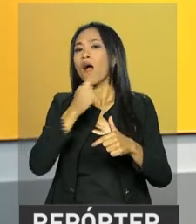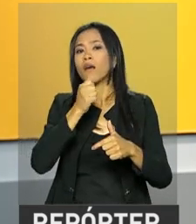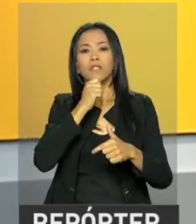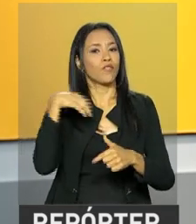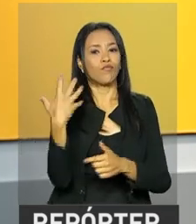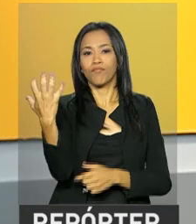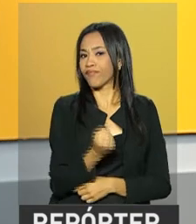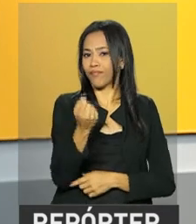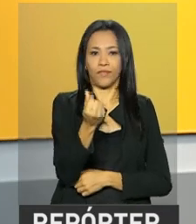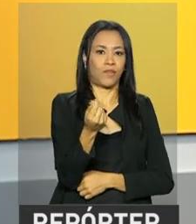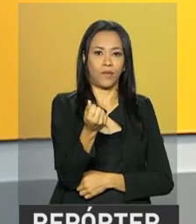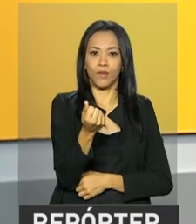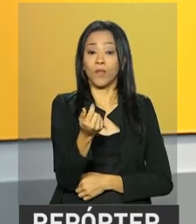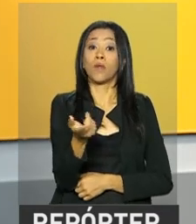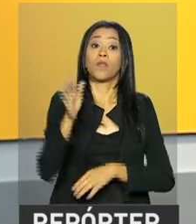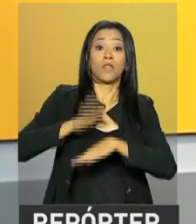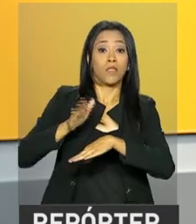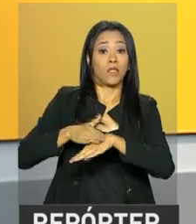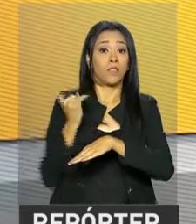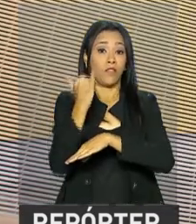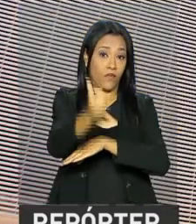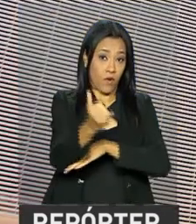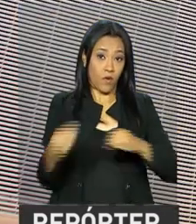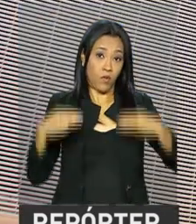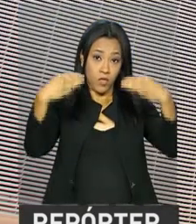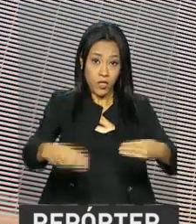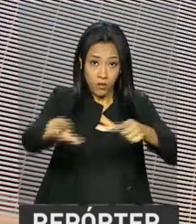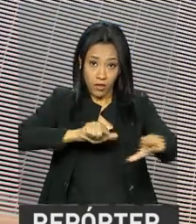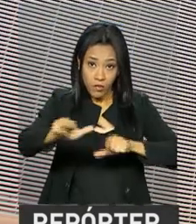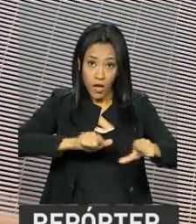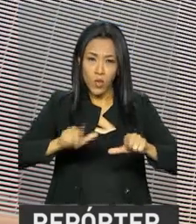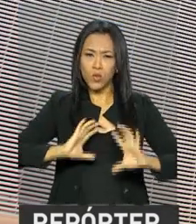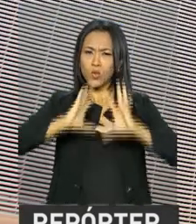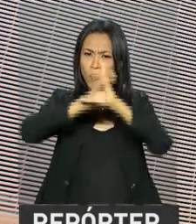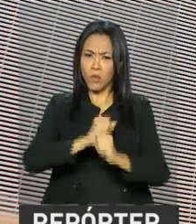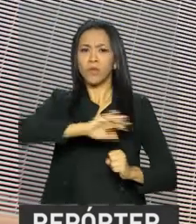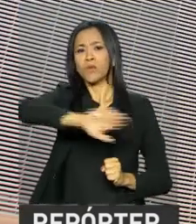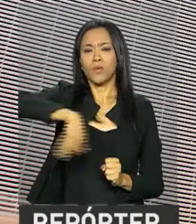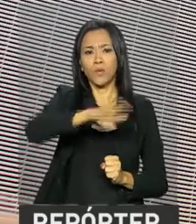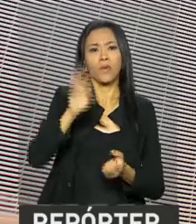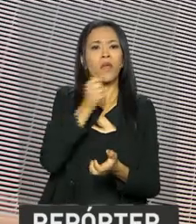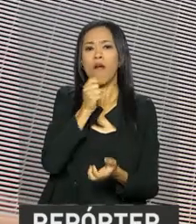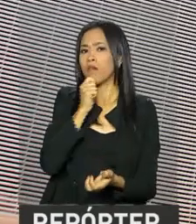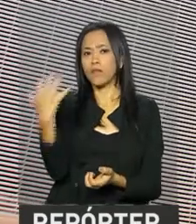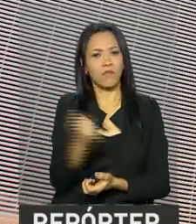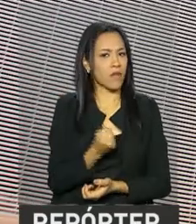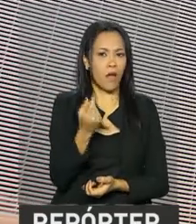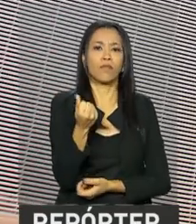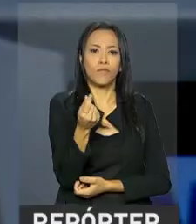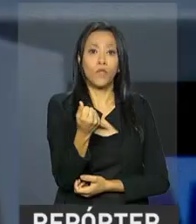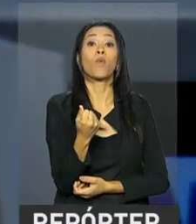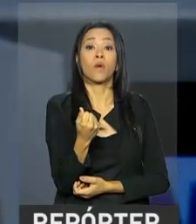retirado o benefício. Segundo o Ministério do Trabalho, o total de recursos ainda não sacado